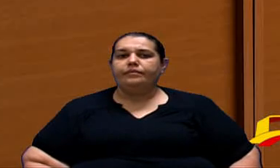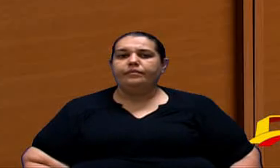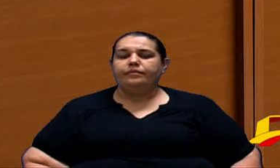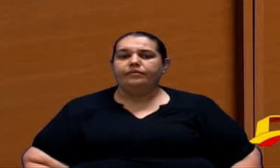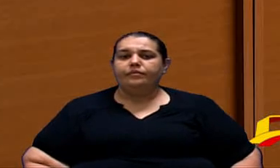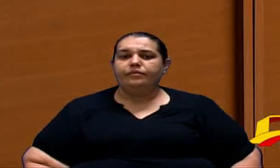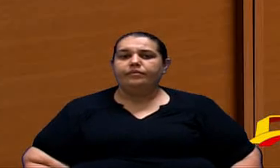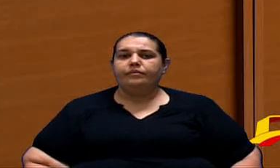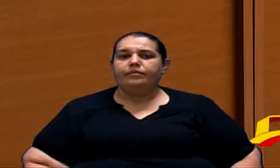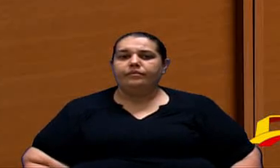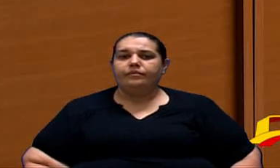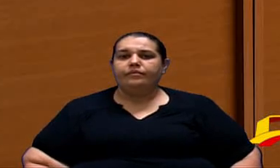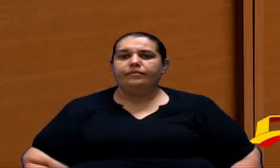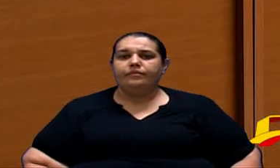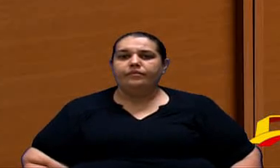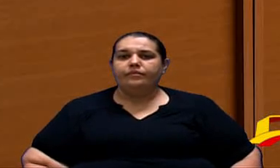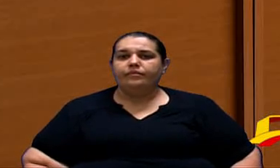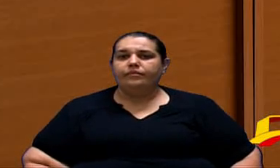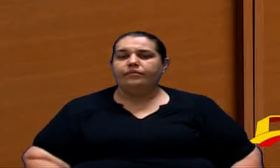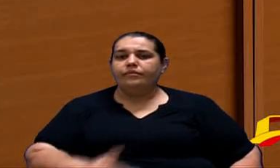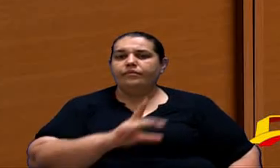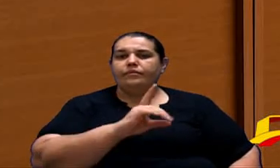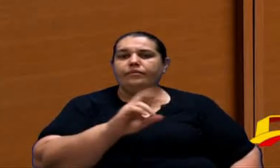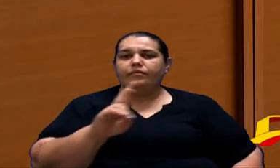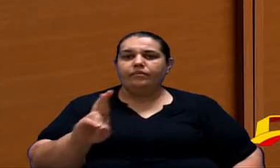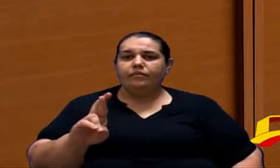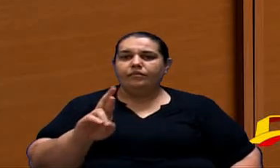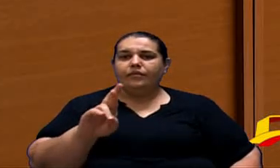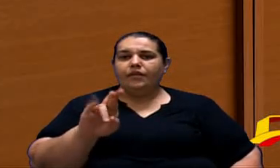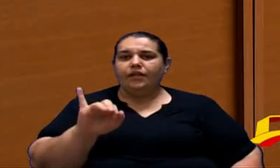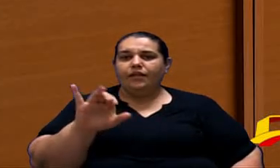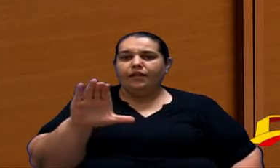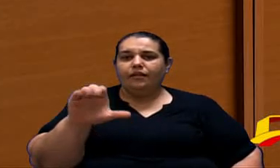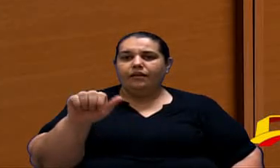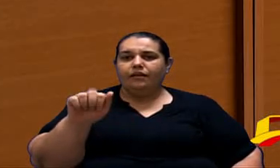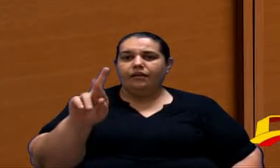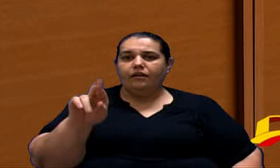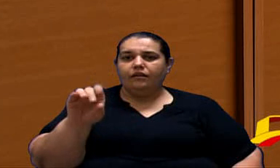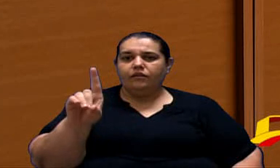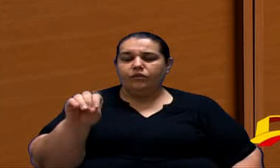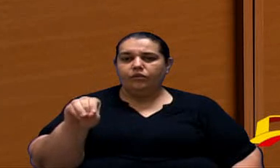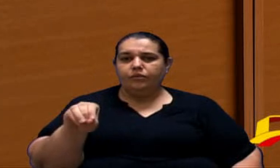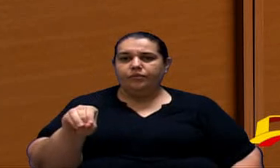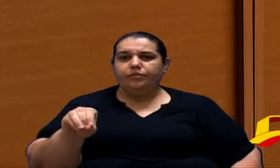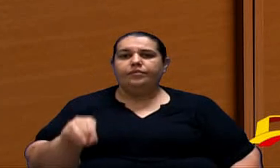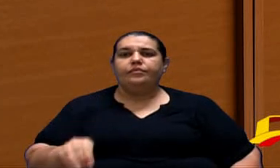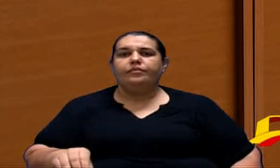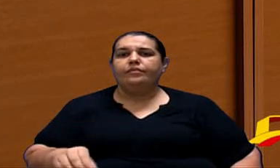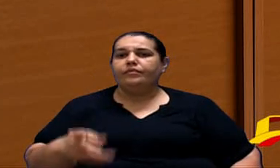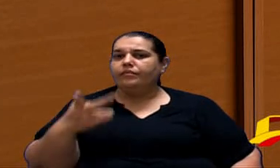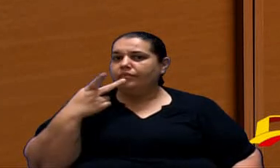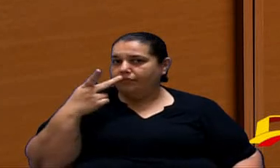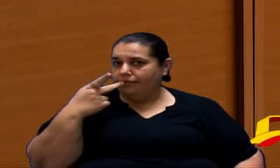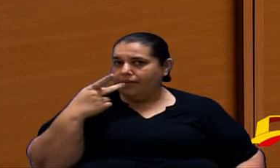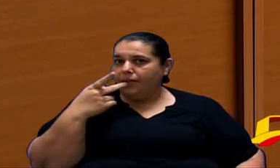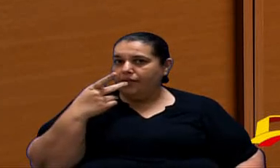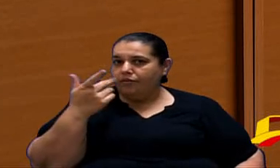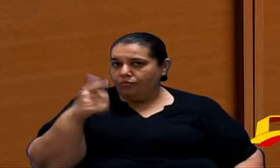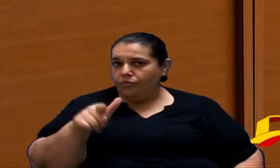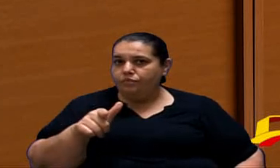vamos doutor Ricardo Ricardo né falar alguma coisa doutor